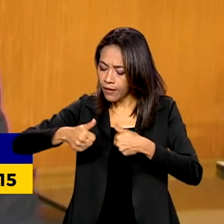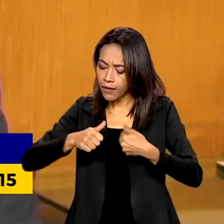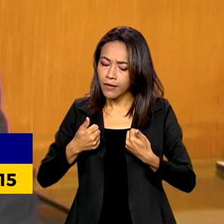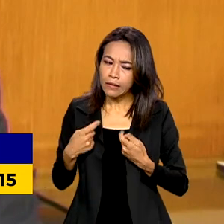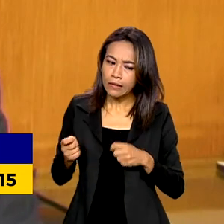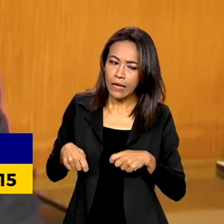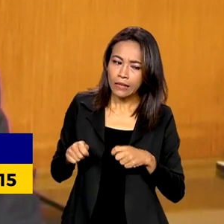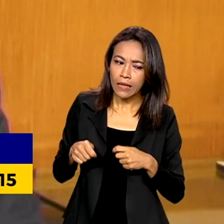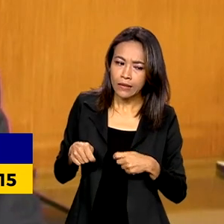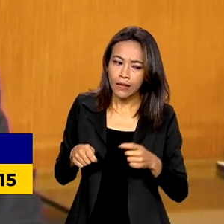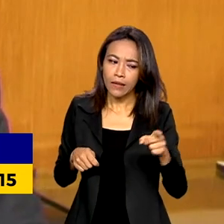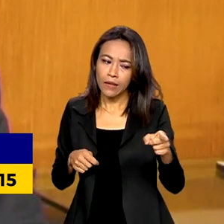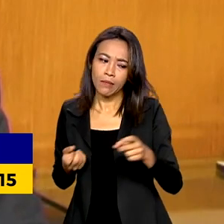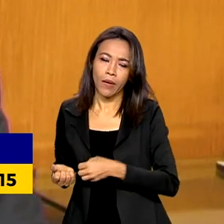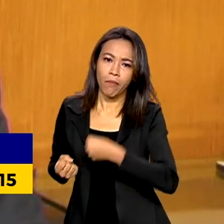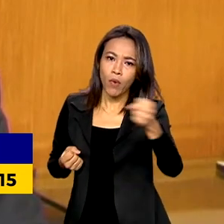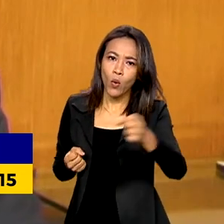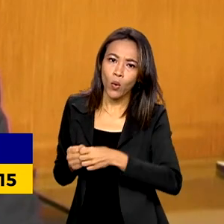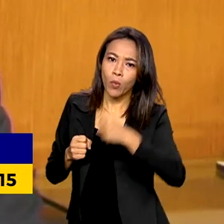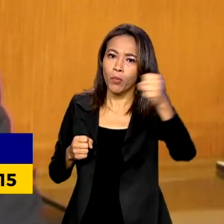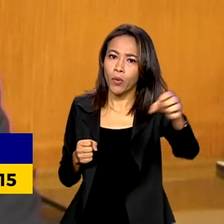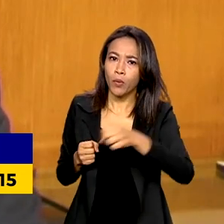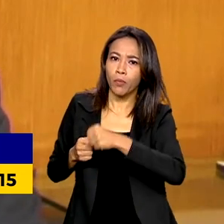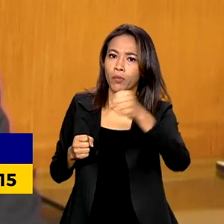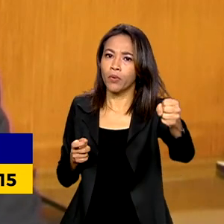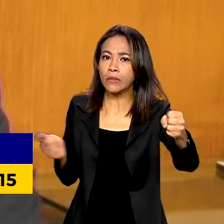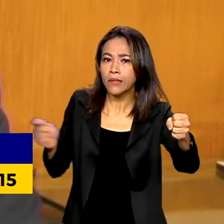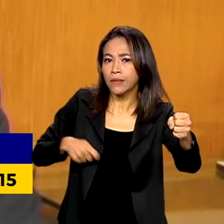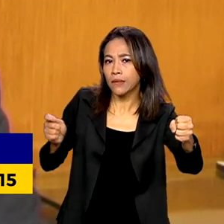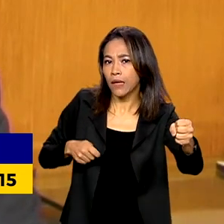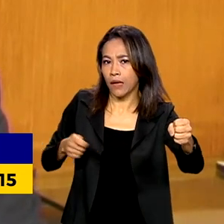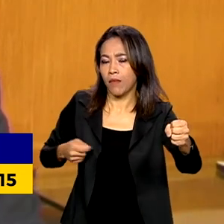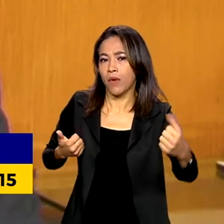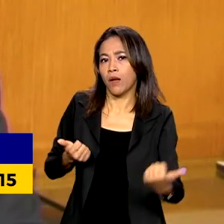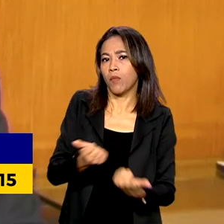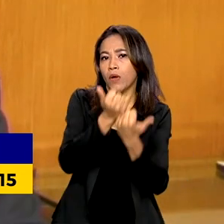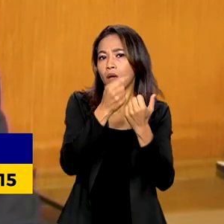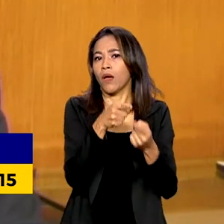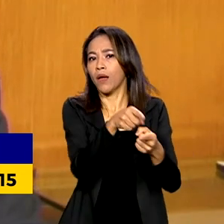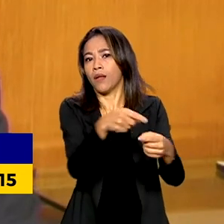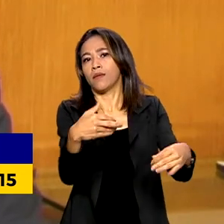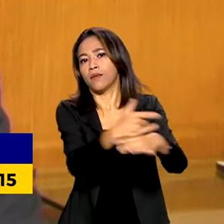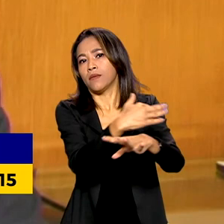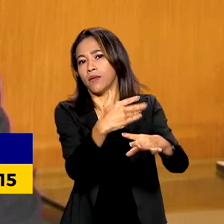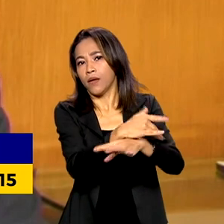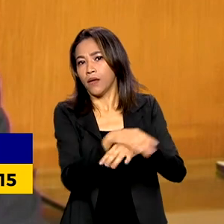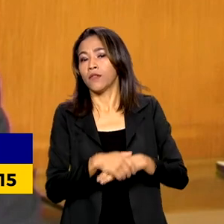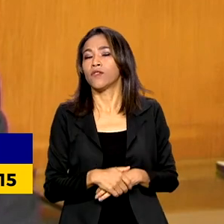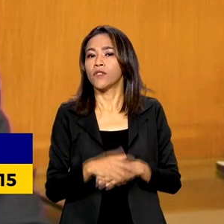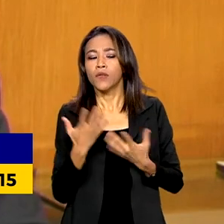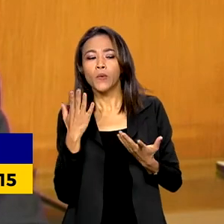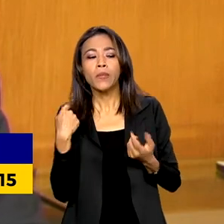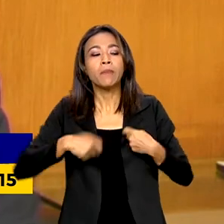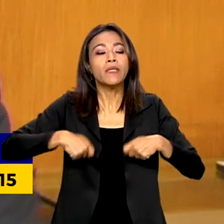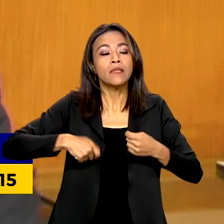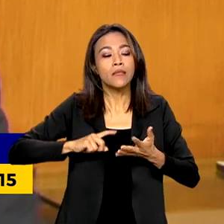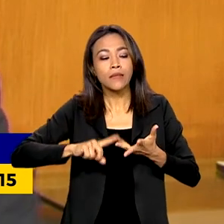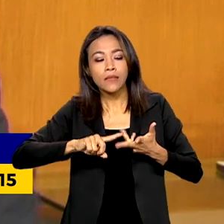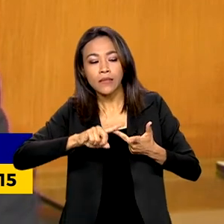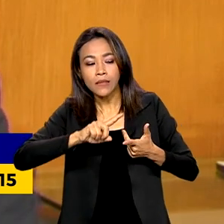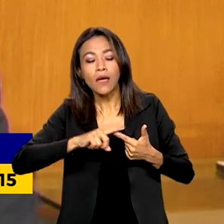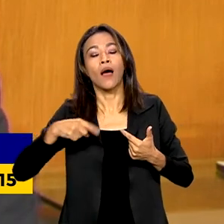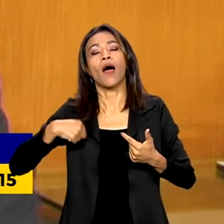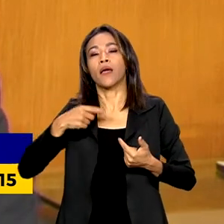capacidade instalada, da quantidade de equipes que é possível naquela localidade, a vulnerabilidade daquele município. E com base nisso,